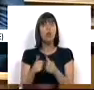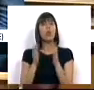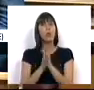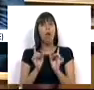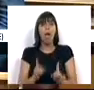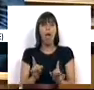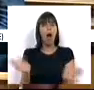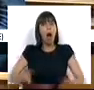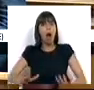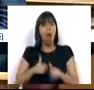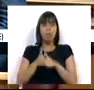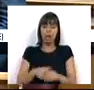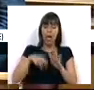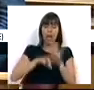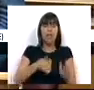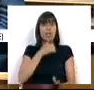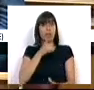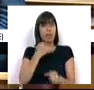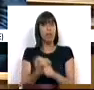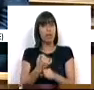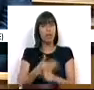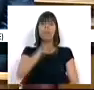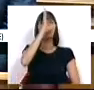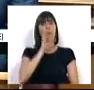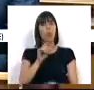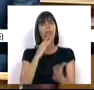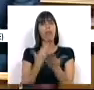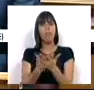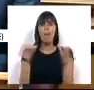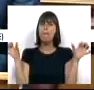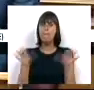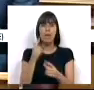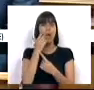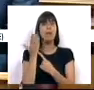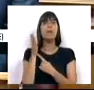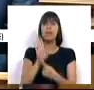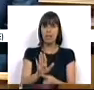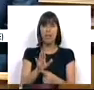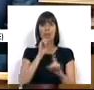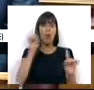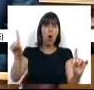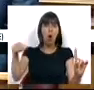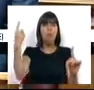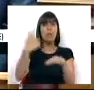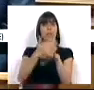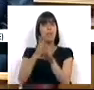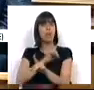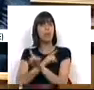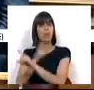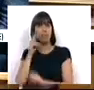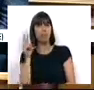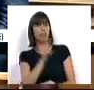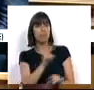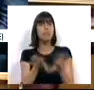serve para não cumprir as regras laborais estabelecidas. O Governo dá-se o pior dos exemplos que poderia dar para o setor privado,